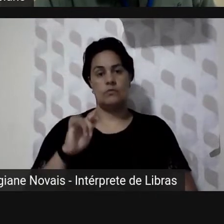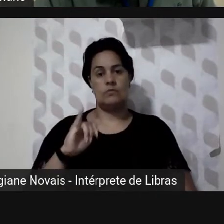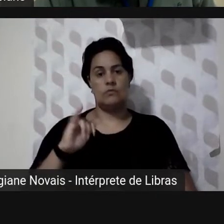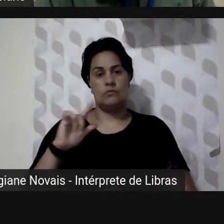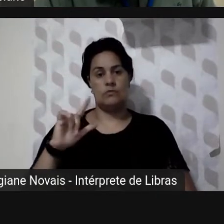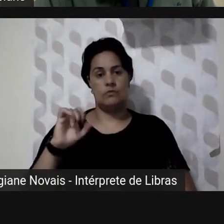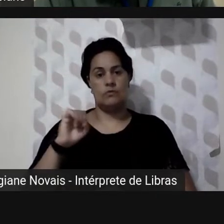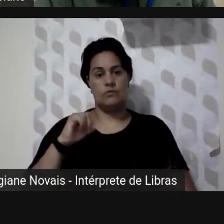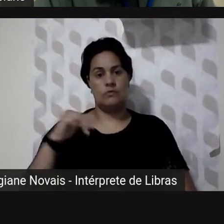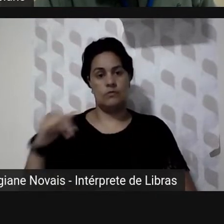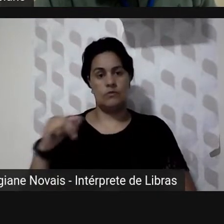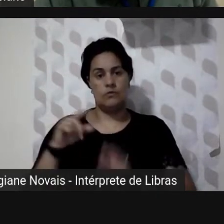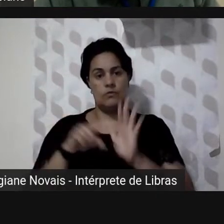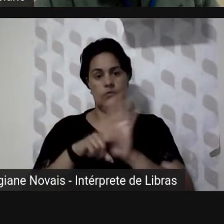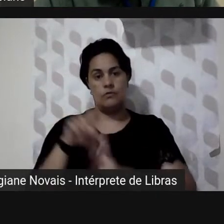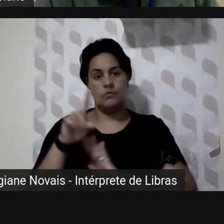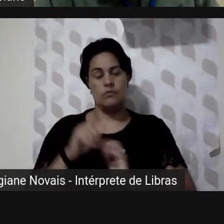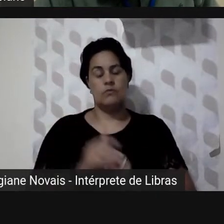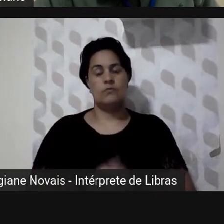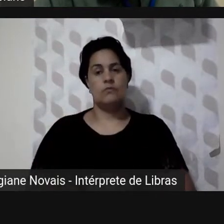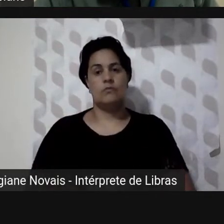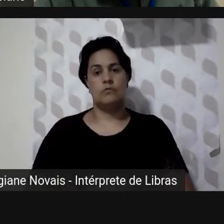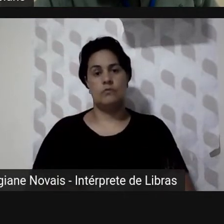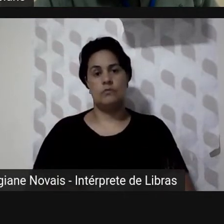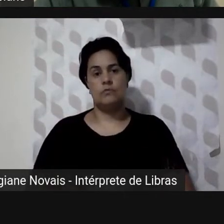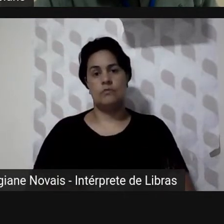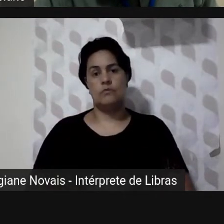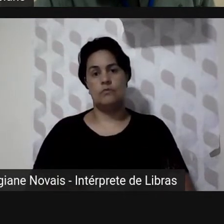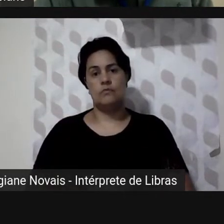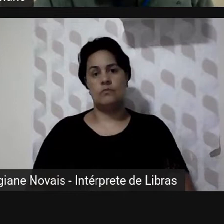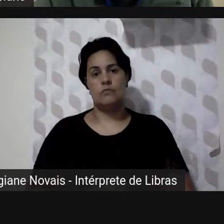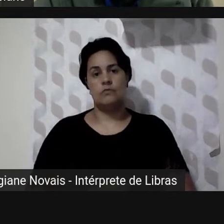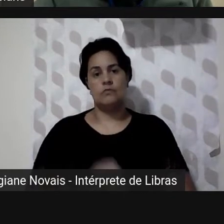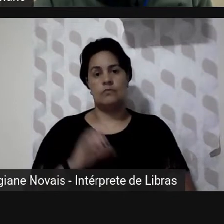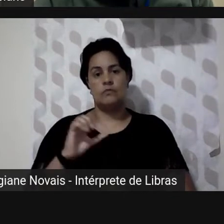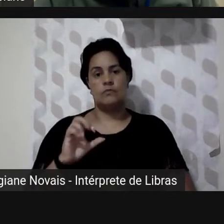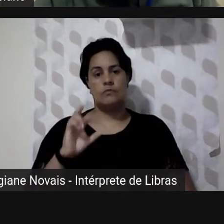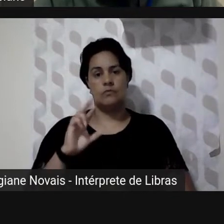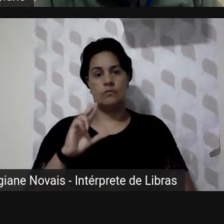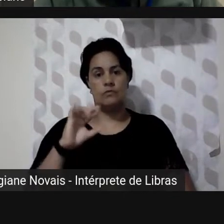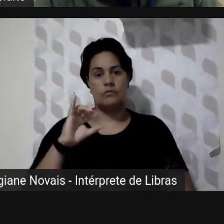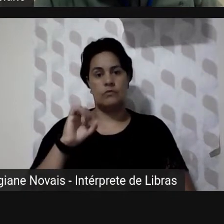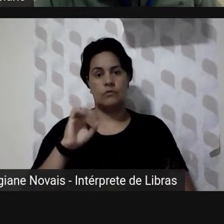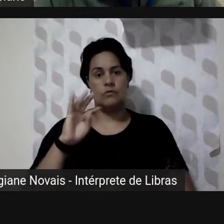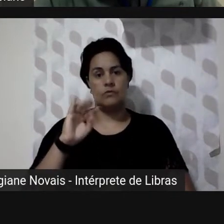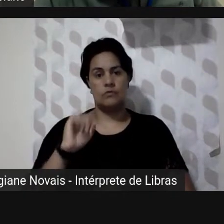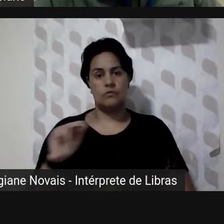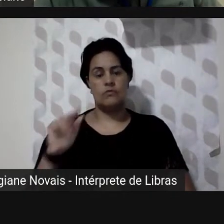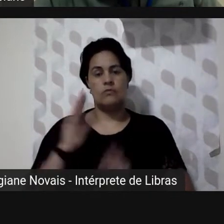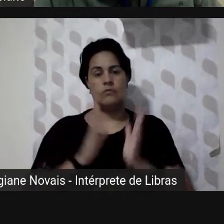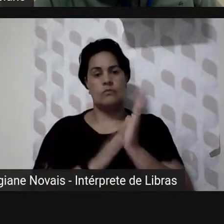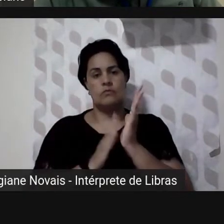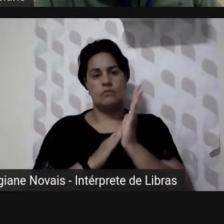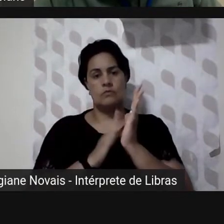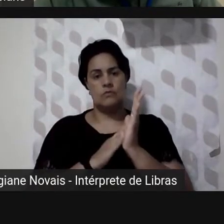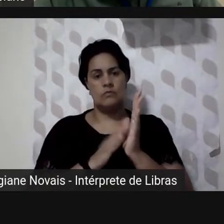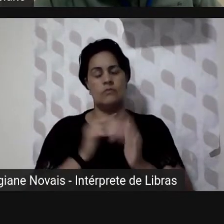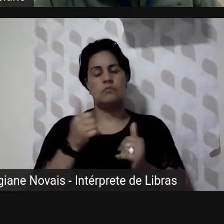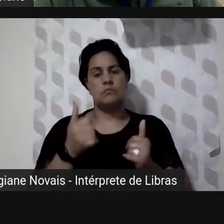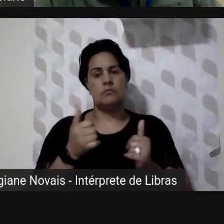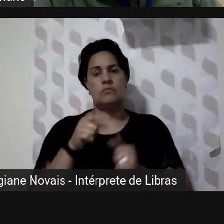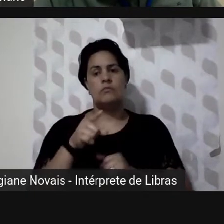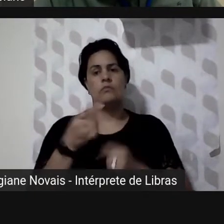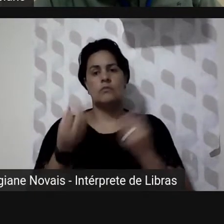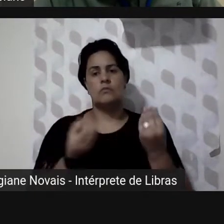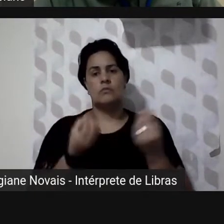pergunta ao Cristiano Cristiano parabéns pela apresentação sobre o banco de ideias pergunto em que estrutura organizacional